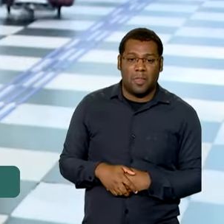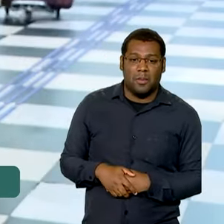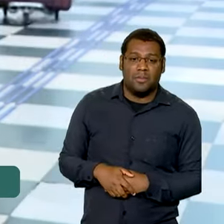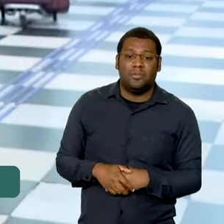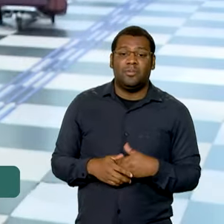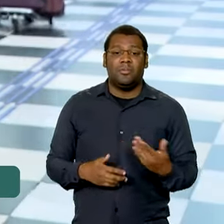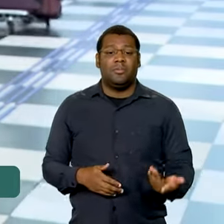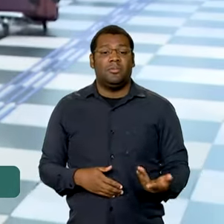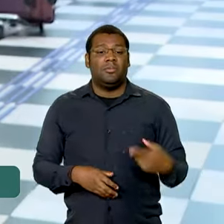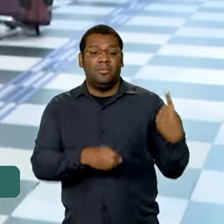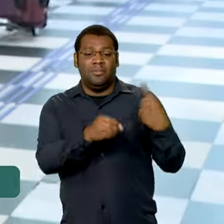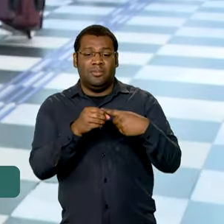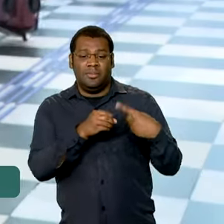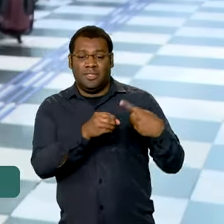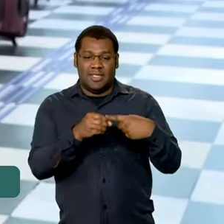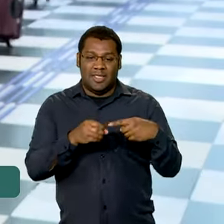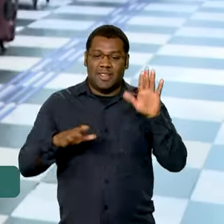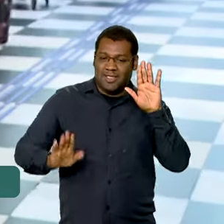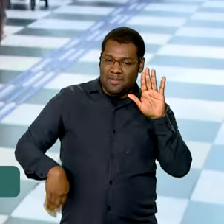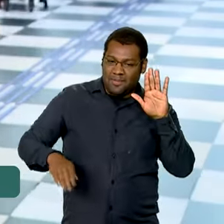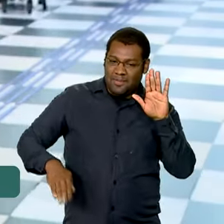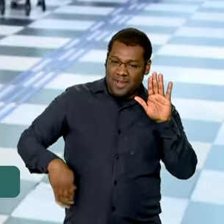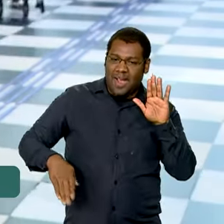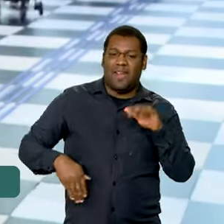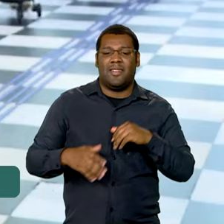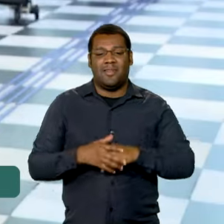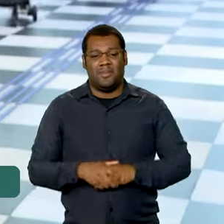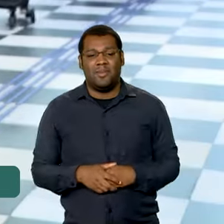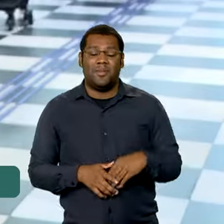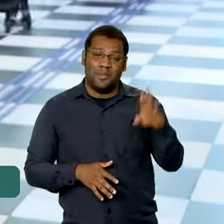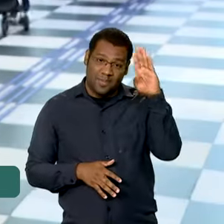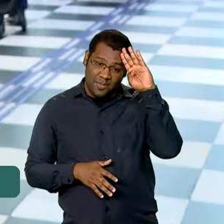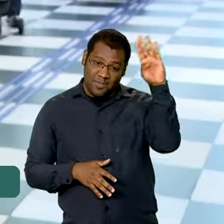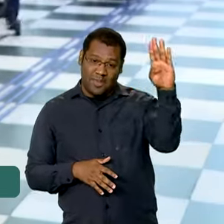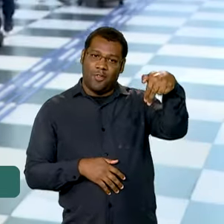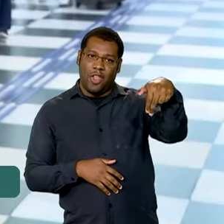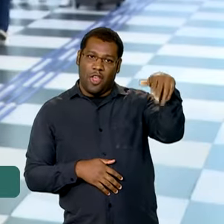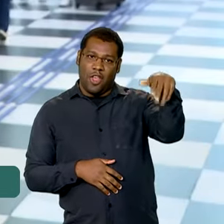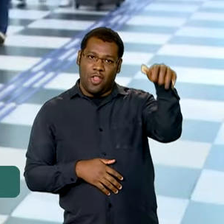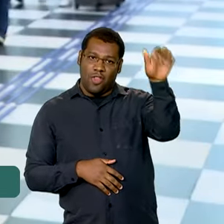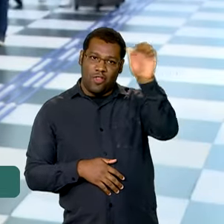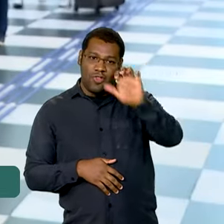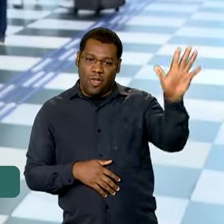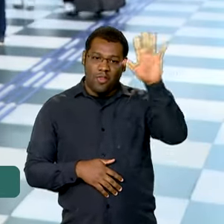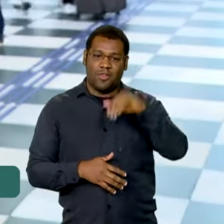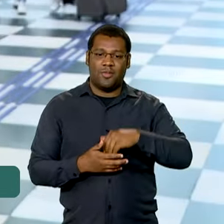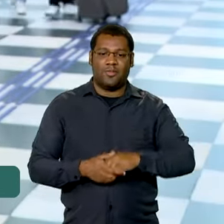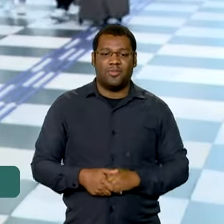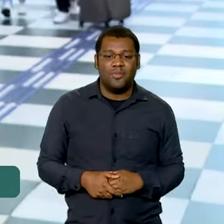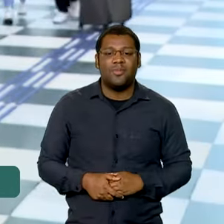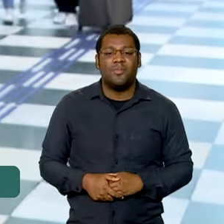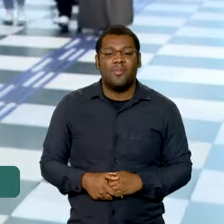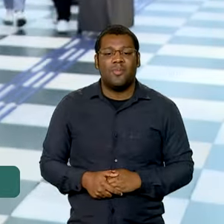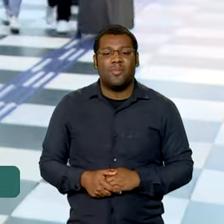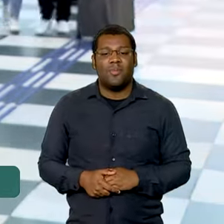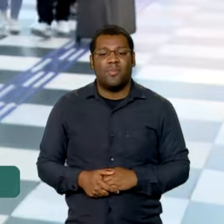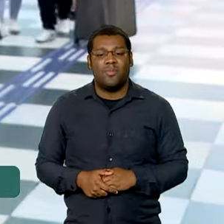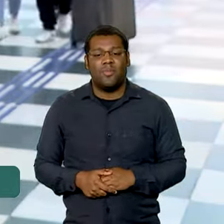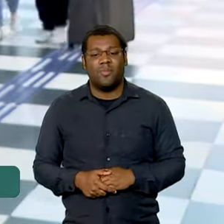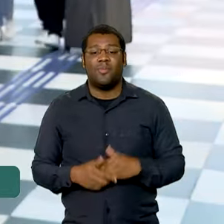locais são cidades litorâneas, especialmente na região norte. Agora, com relação aos destinos